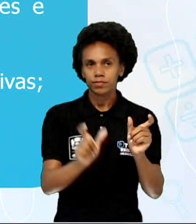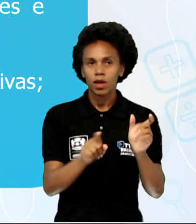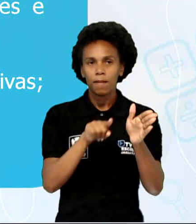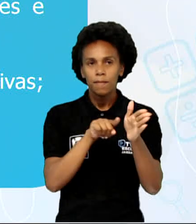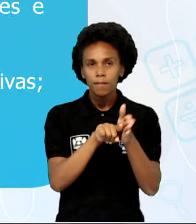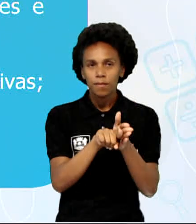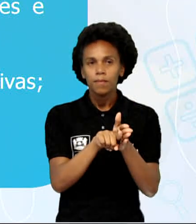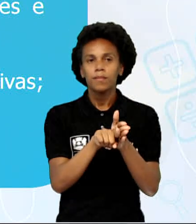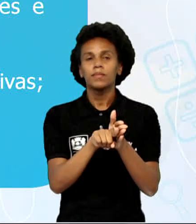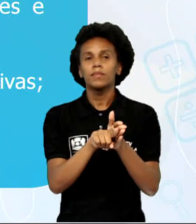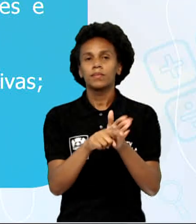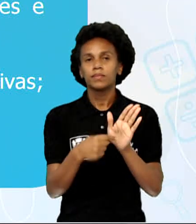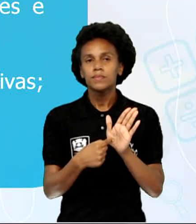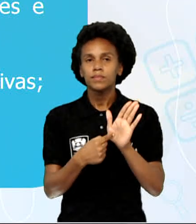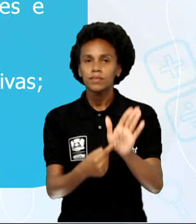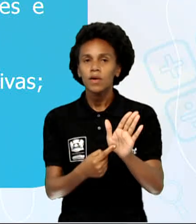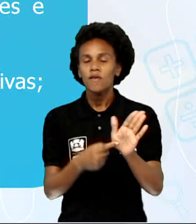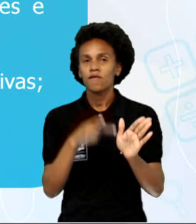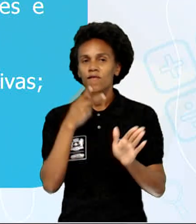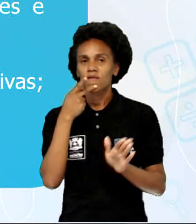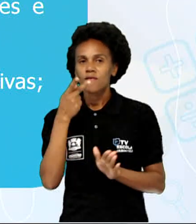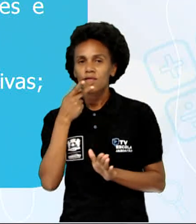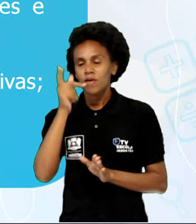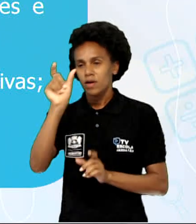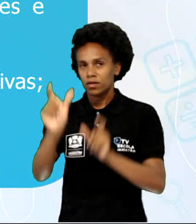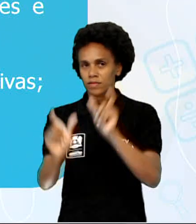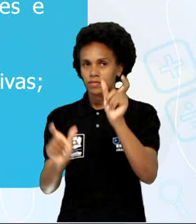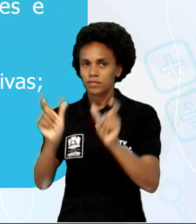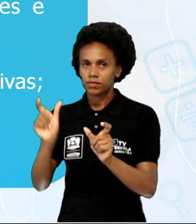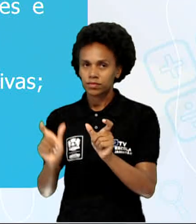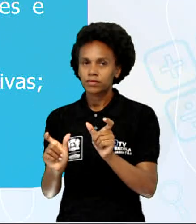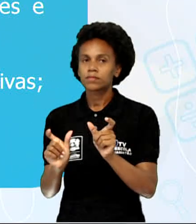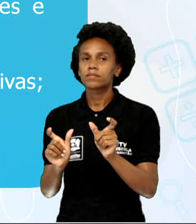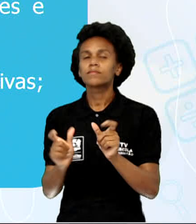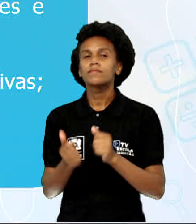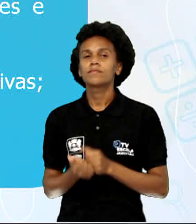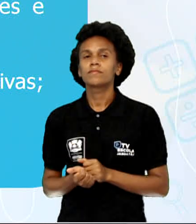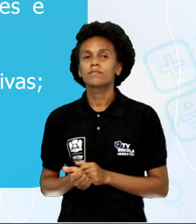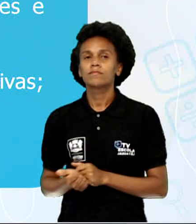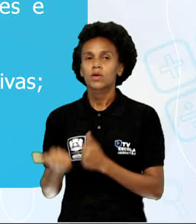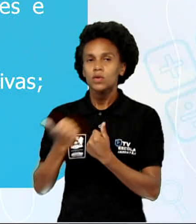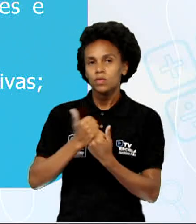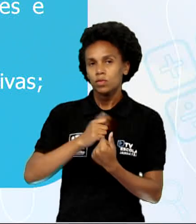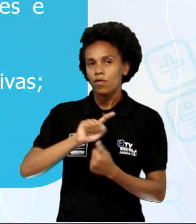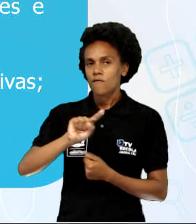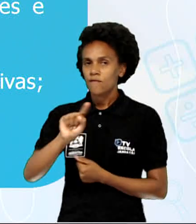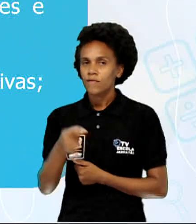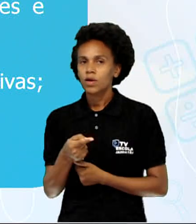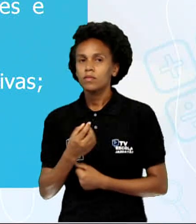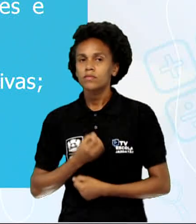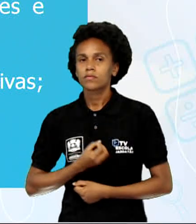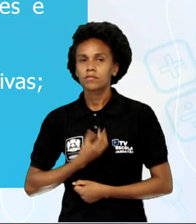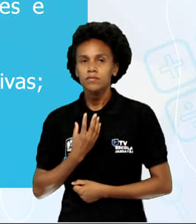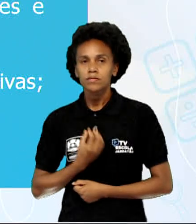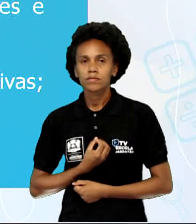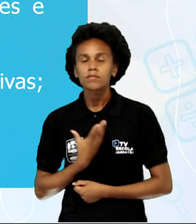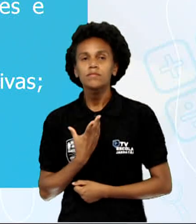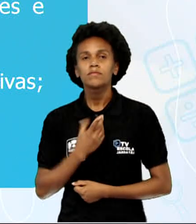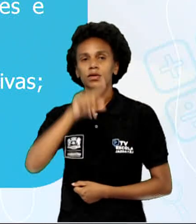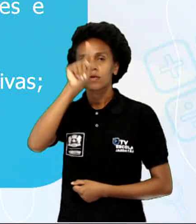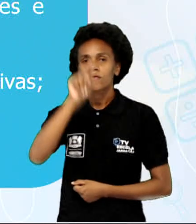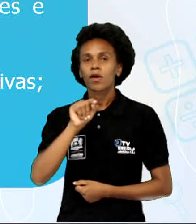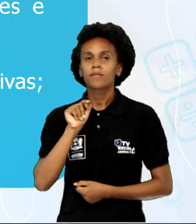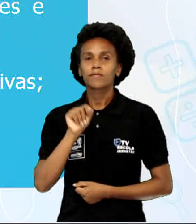personagens. Substituir a vírgula em expressões ou frases explicativas. As vírgulas, marcar pausas,